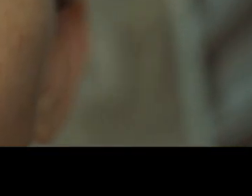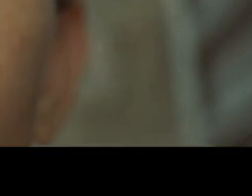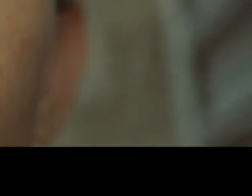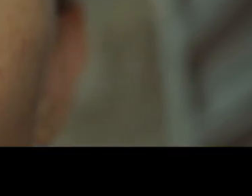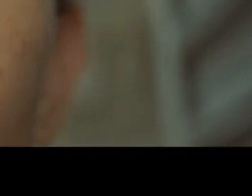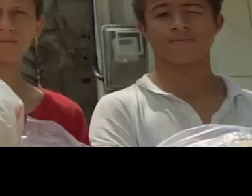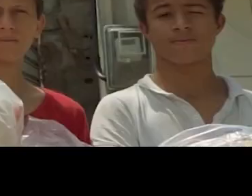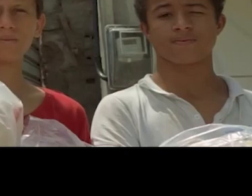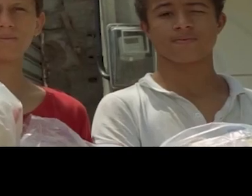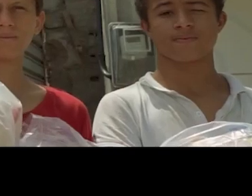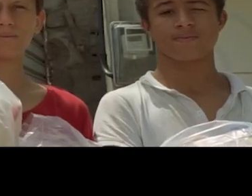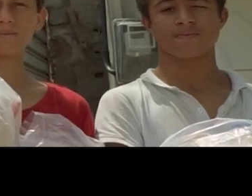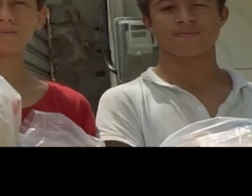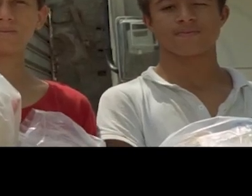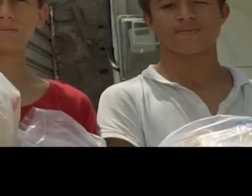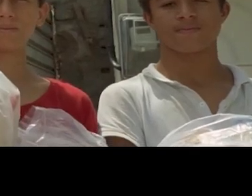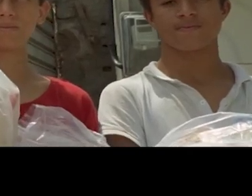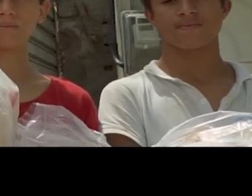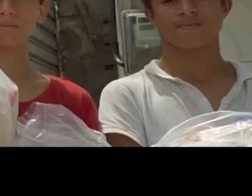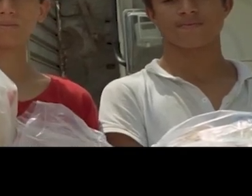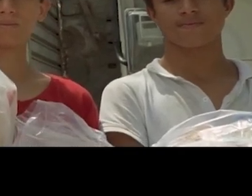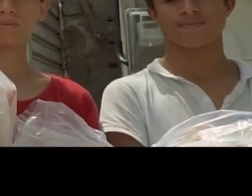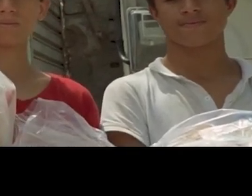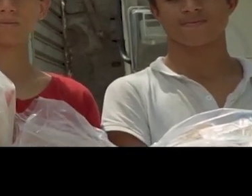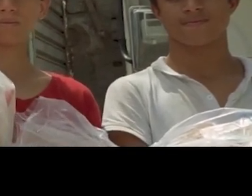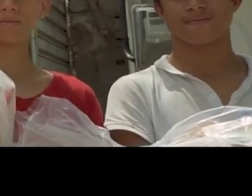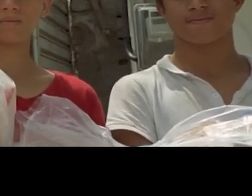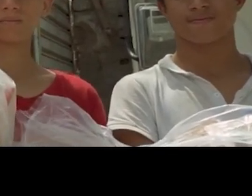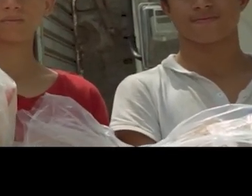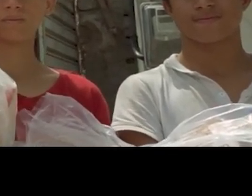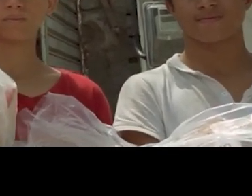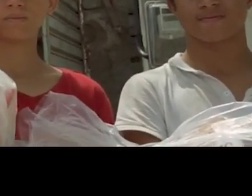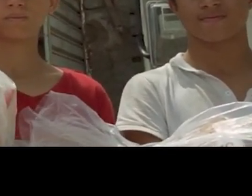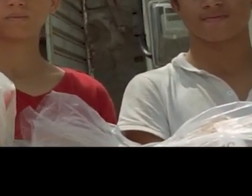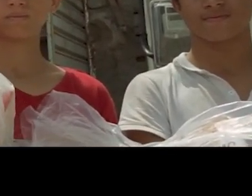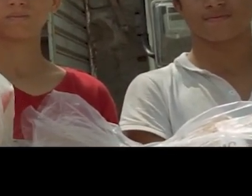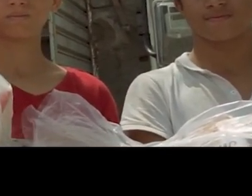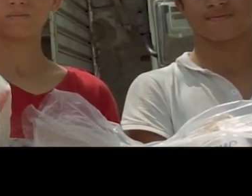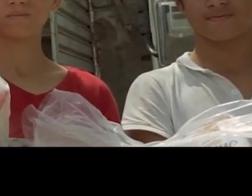vidas. Vacinação solidária. Transforma Caruaru.